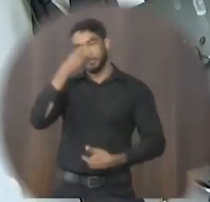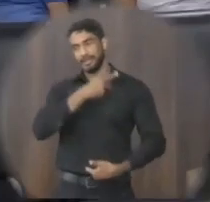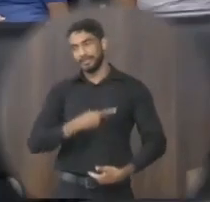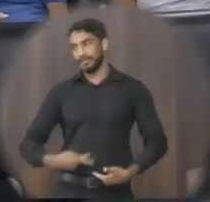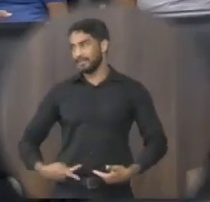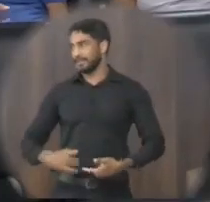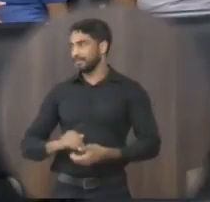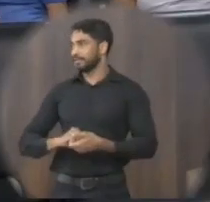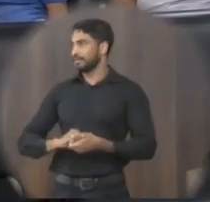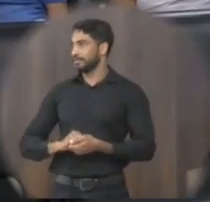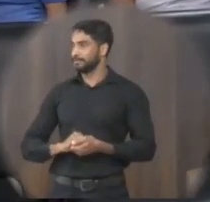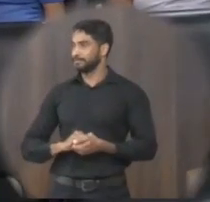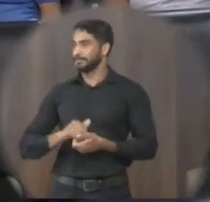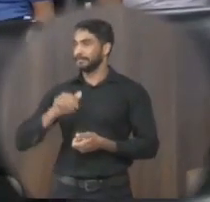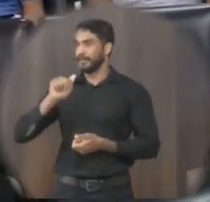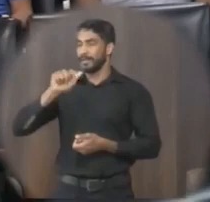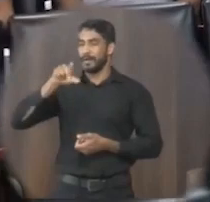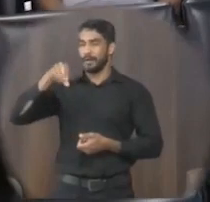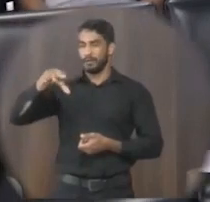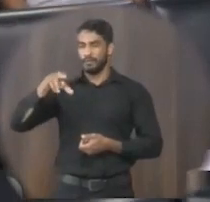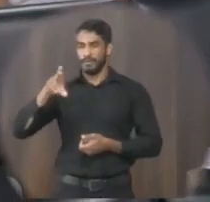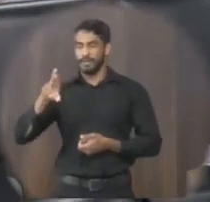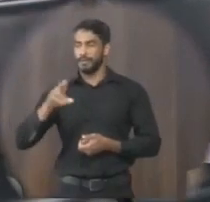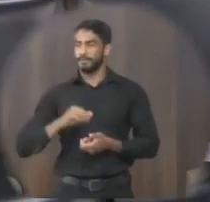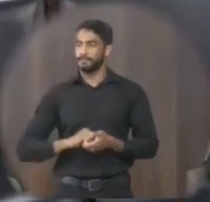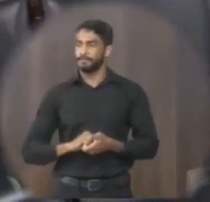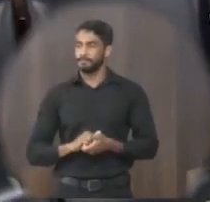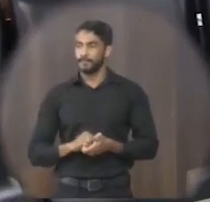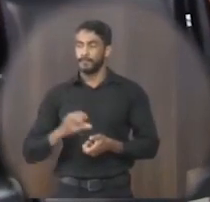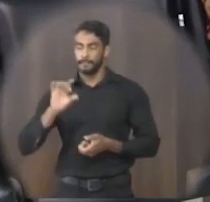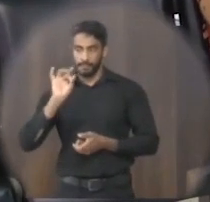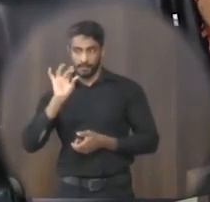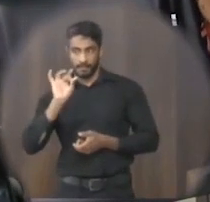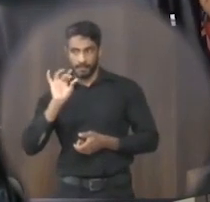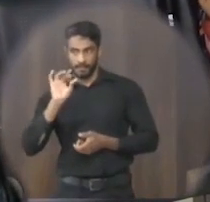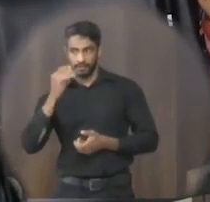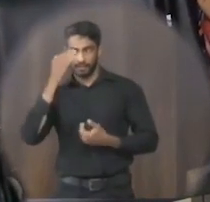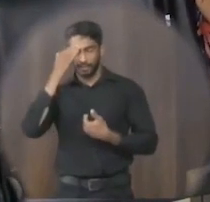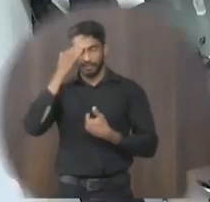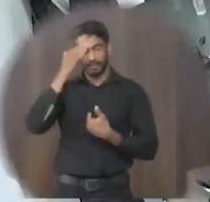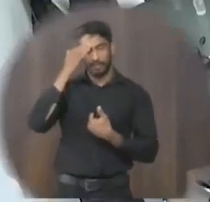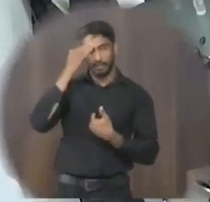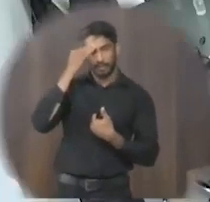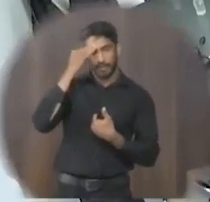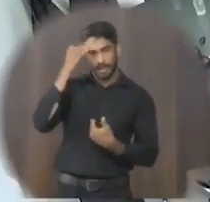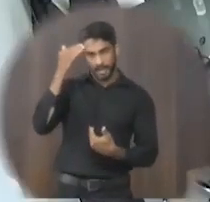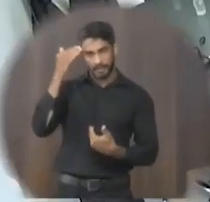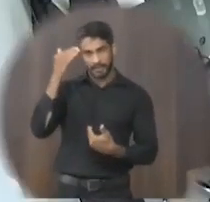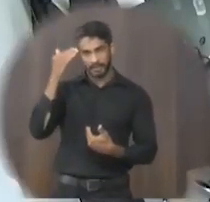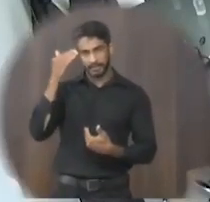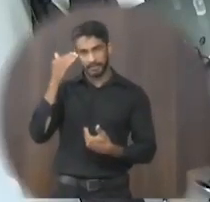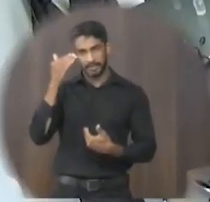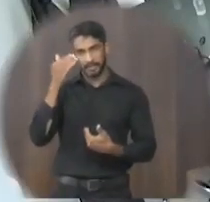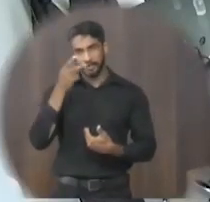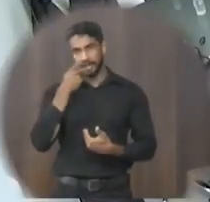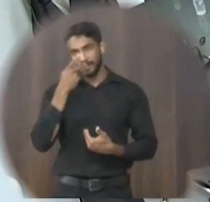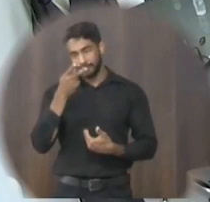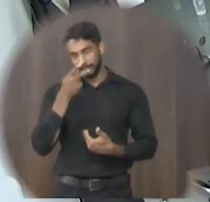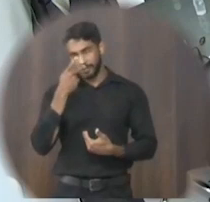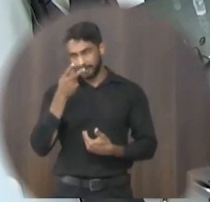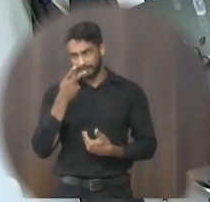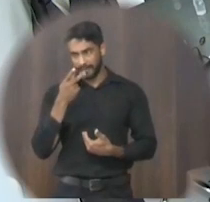uma parte aí Almeida é só para agradecer pelas palavras aí